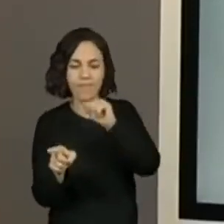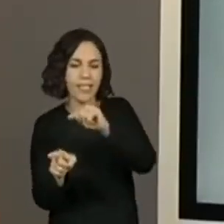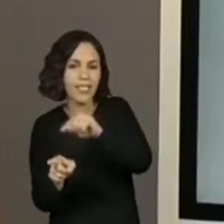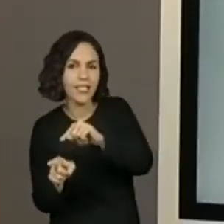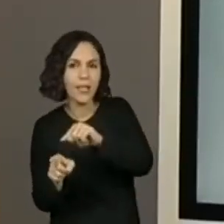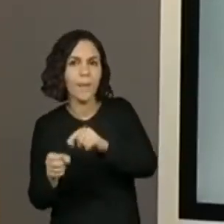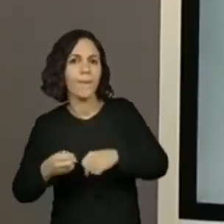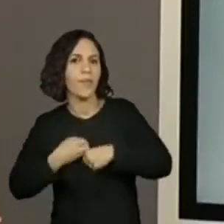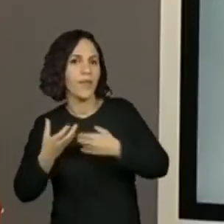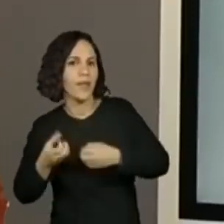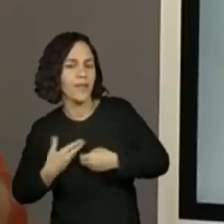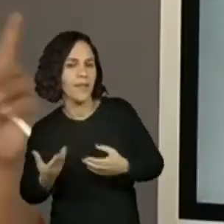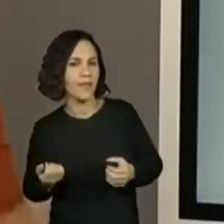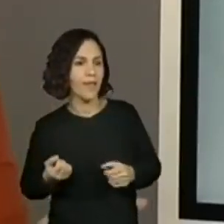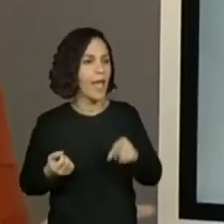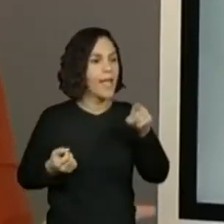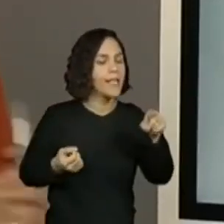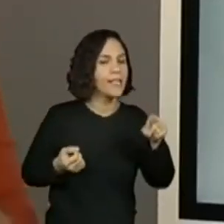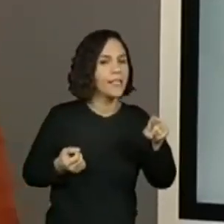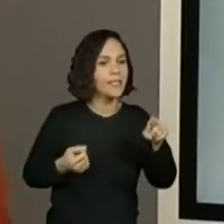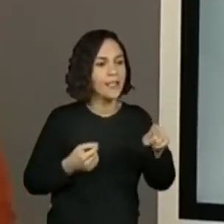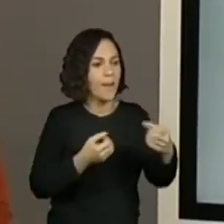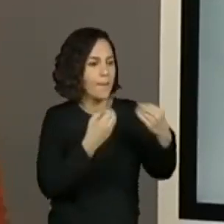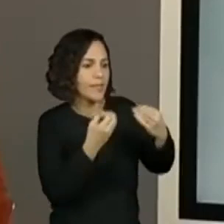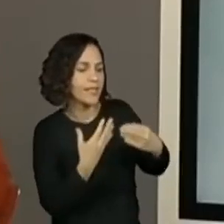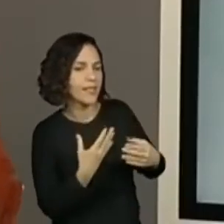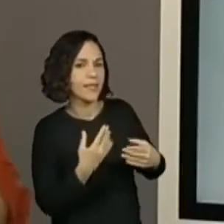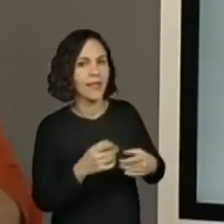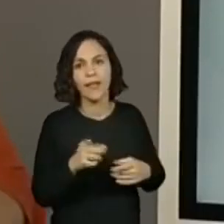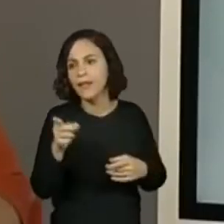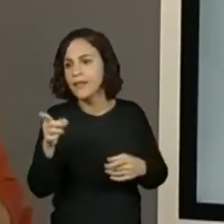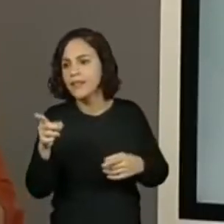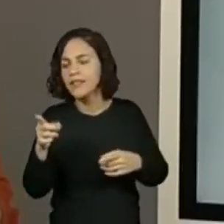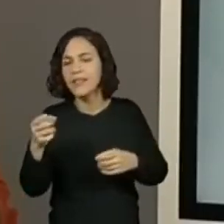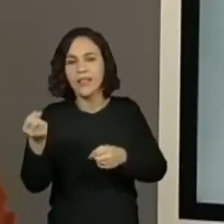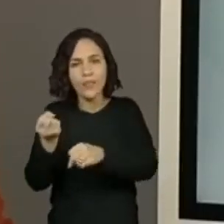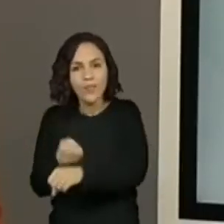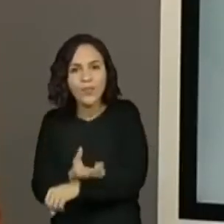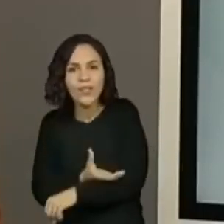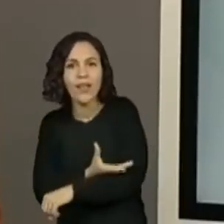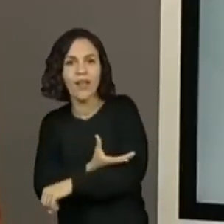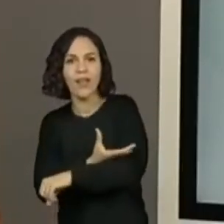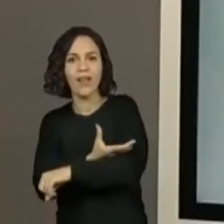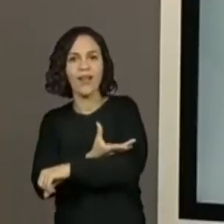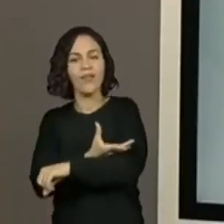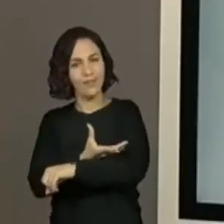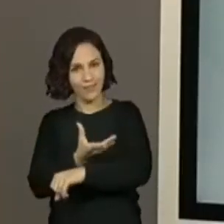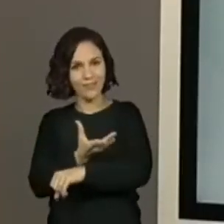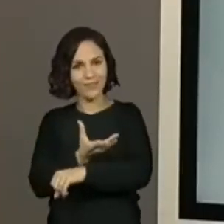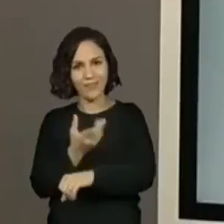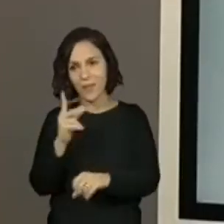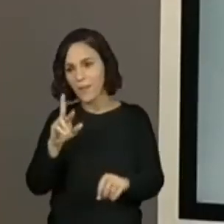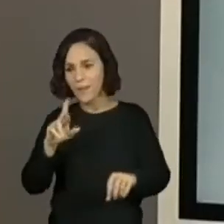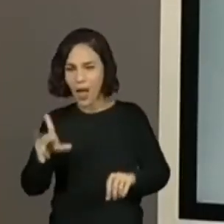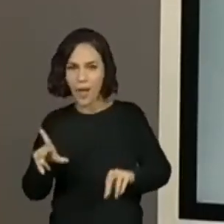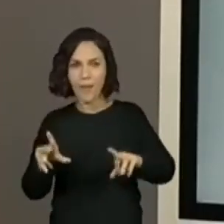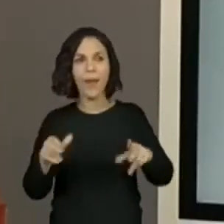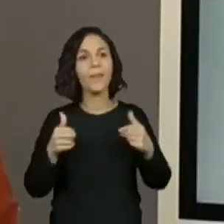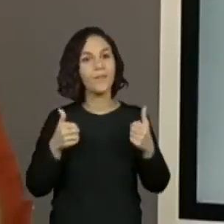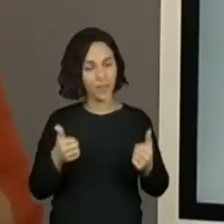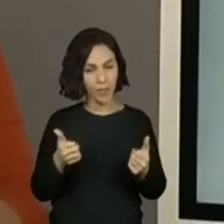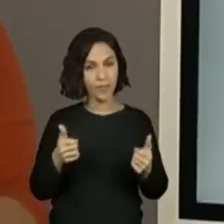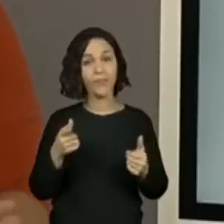é poema. Ah, esse serve para ensinar a brincar. Esse é para trazer sentimentos, causar sensações boas, tá bom?